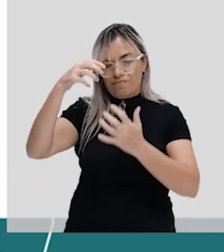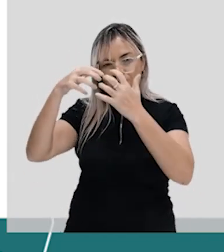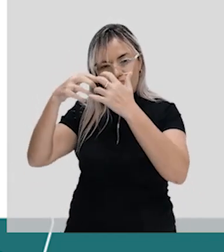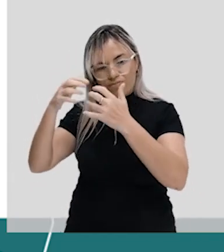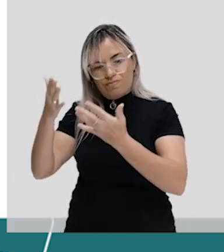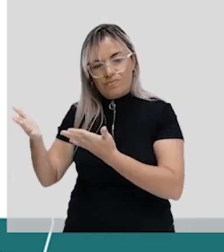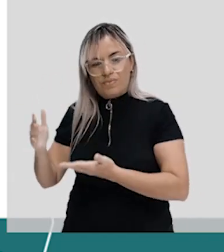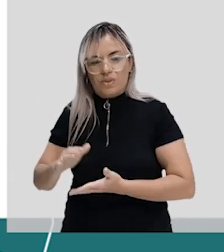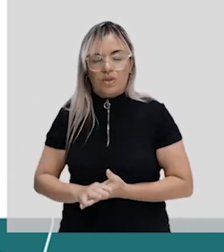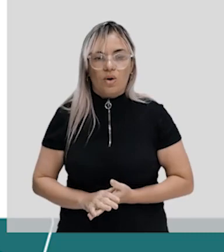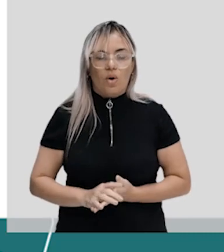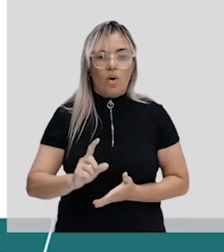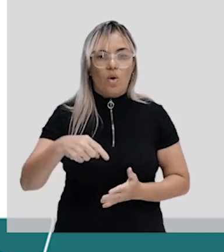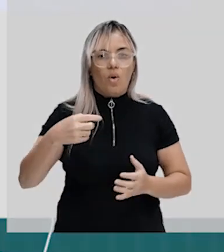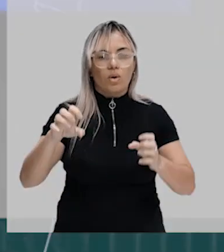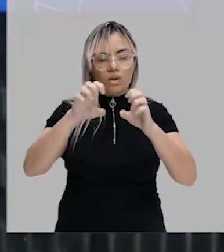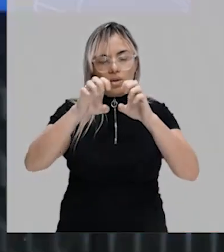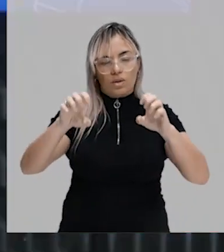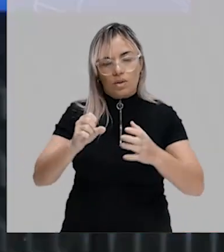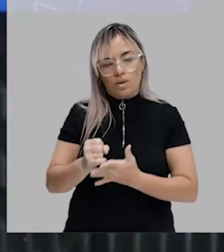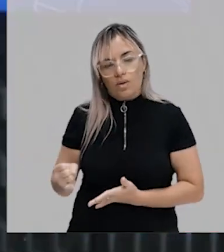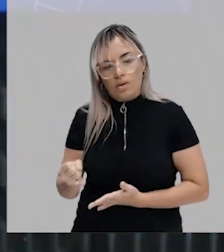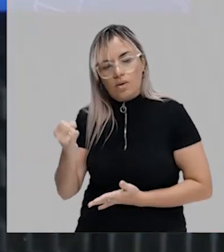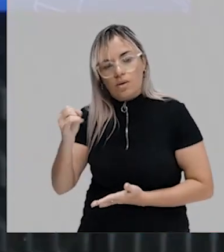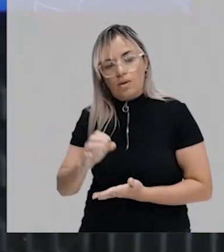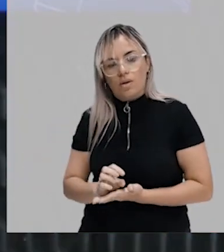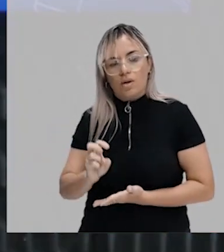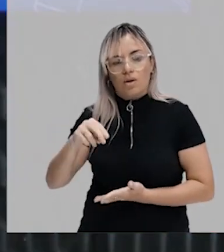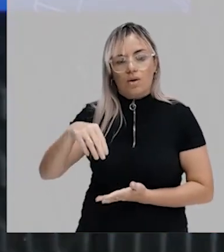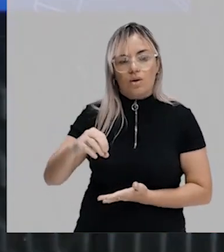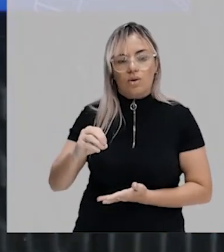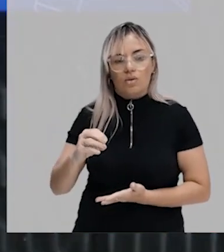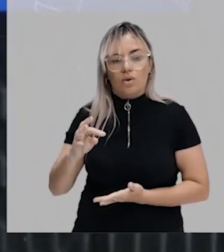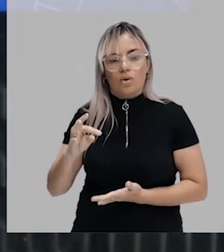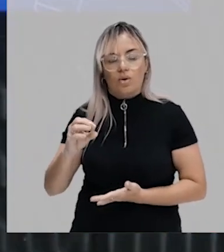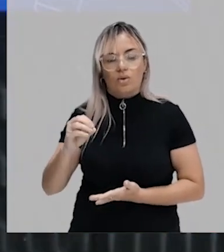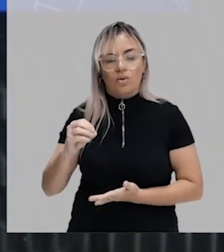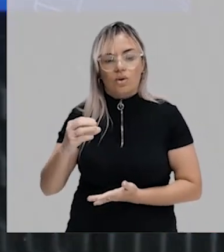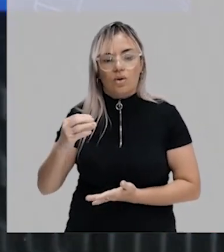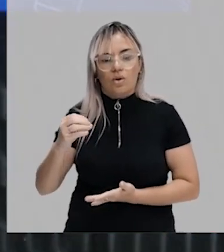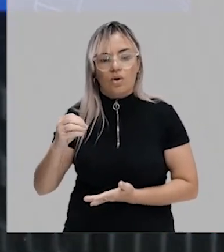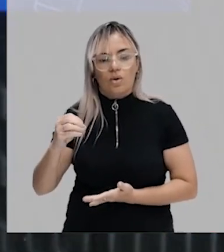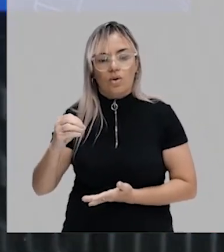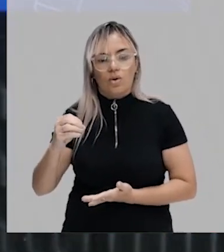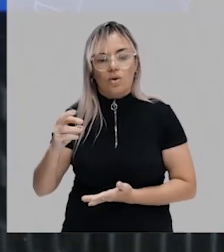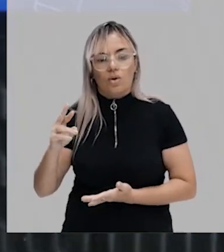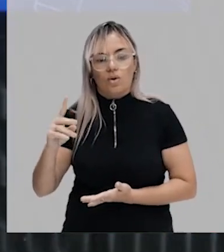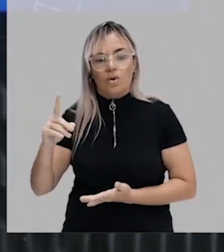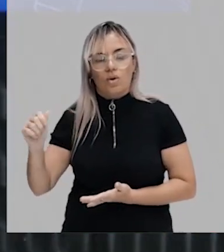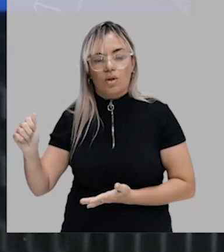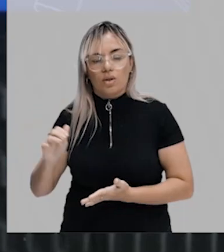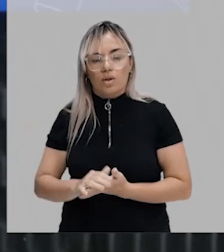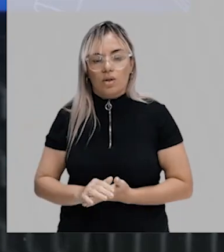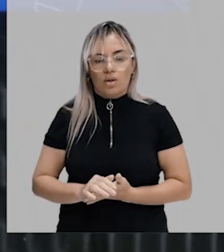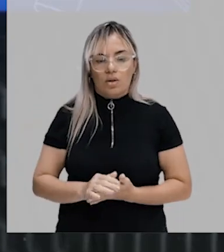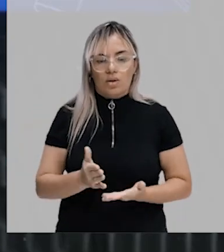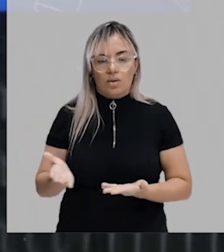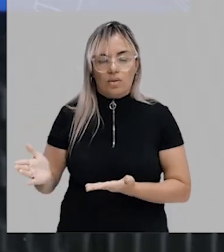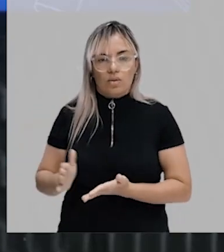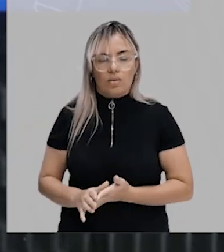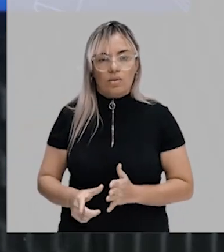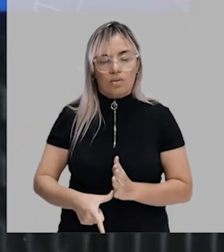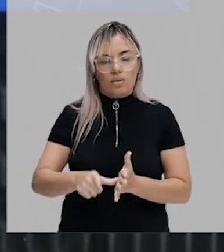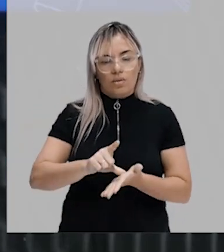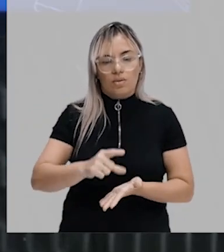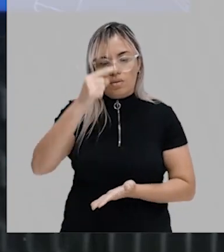Outra estrutura muito importante, pessoal, é a notocorda. A notocorda é um bastãozinho fibroso que a gente viu, vou até voltar para a figura